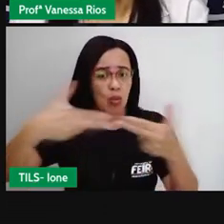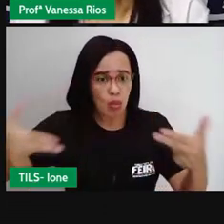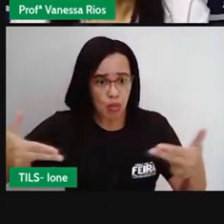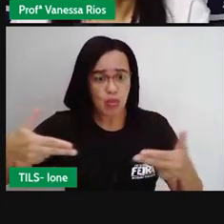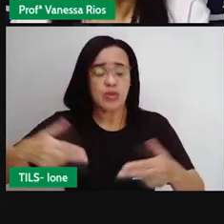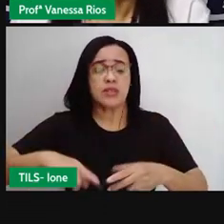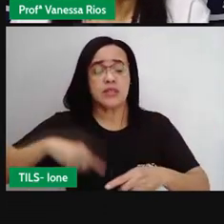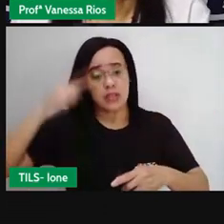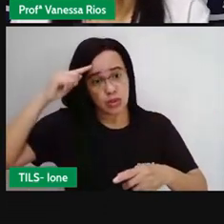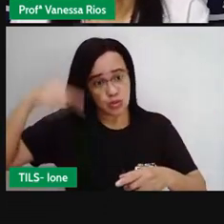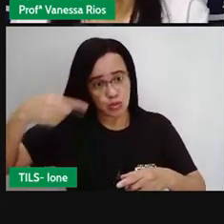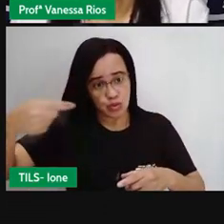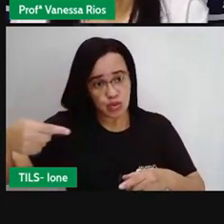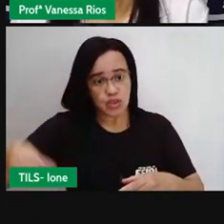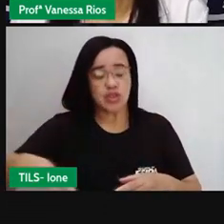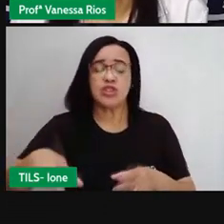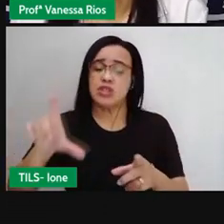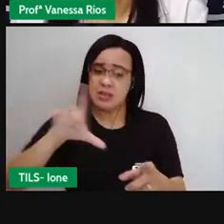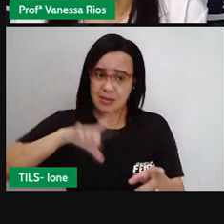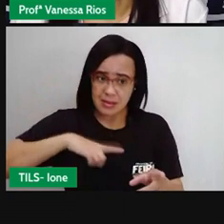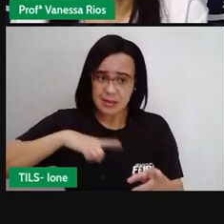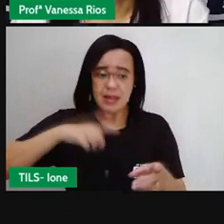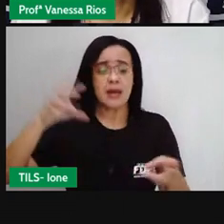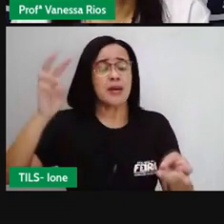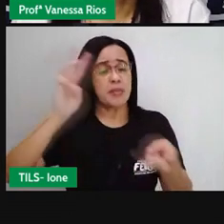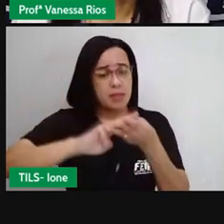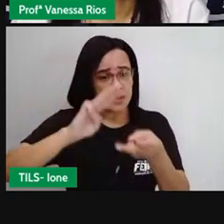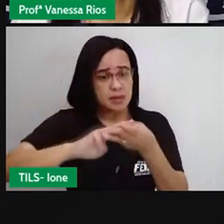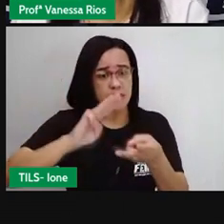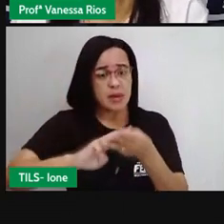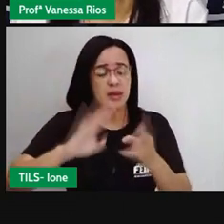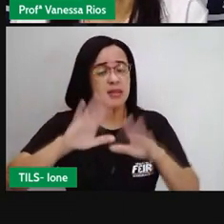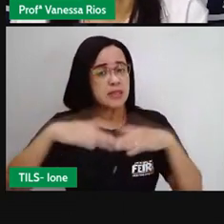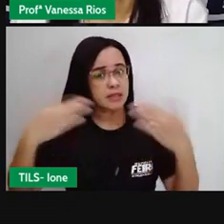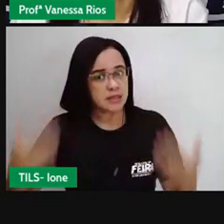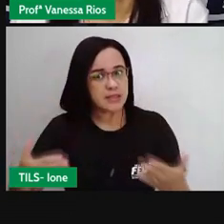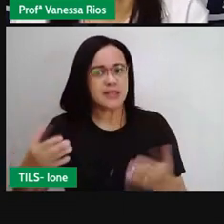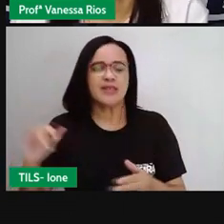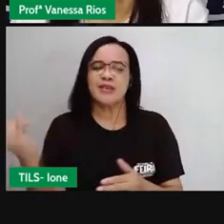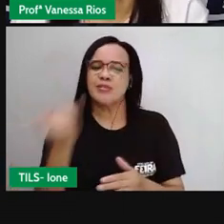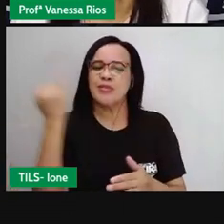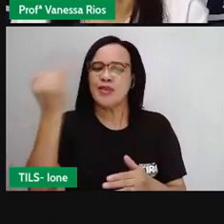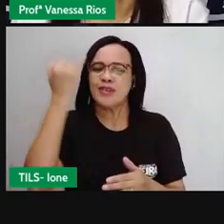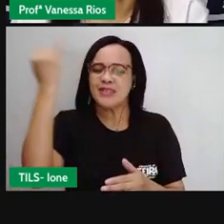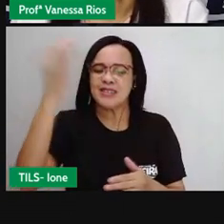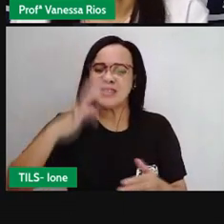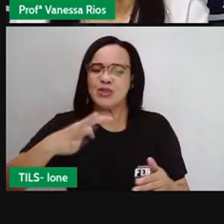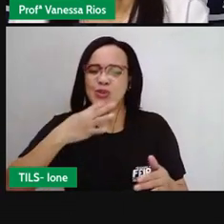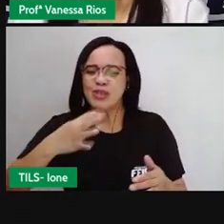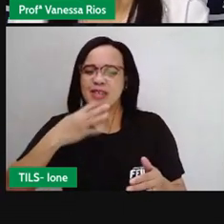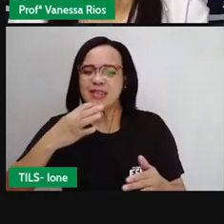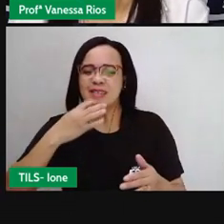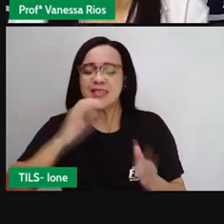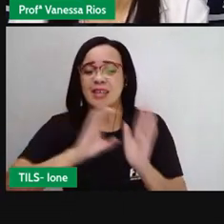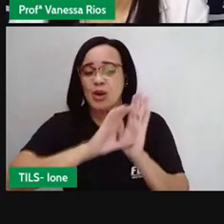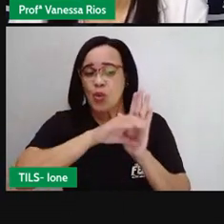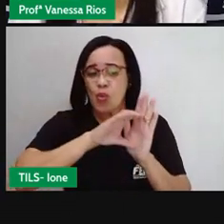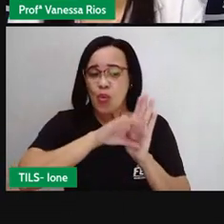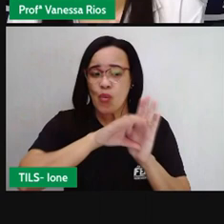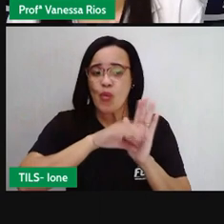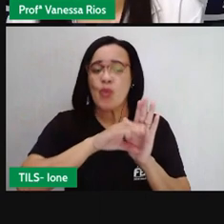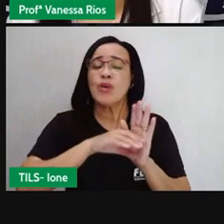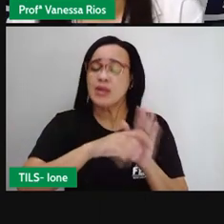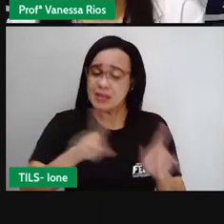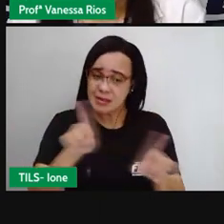E é muito importante ter os conhecimentos aí de conceitos, né? Relacionados à matemática e entender para que nossa